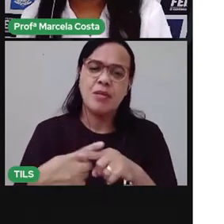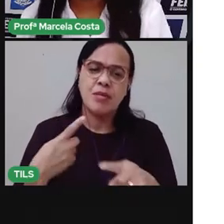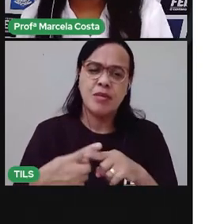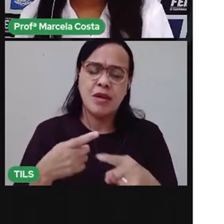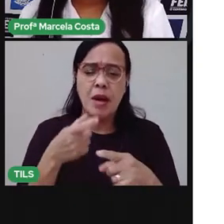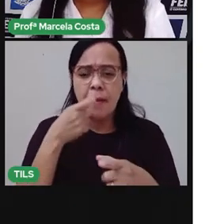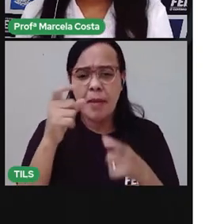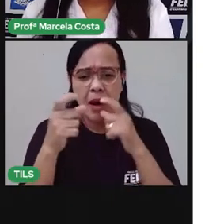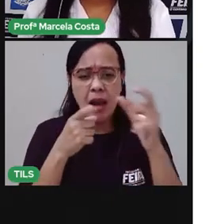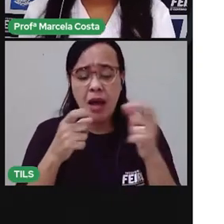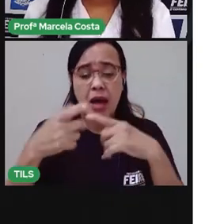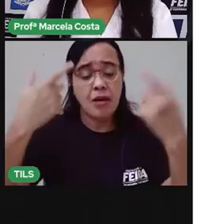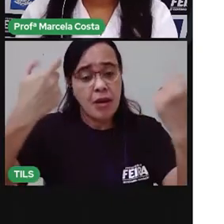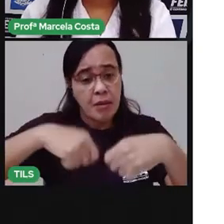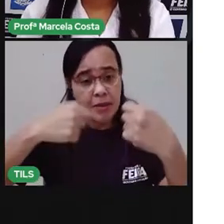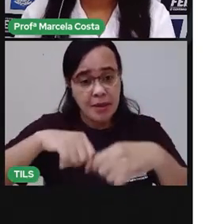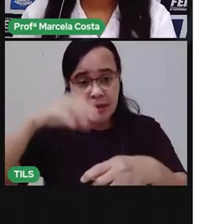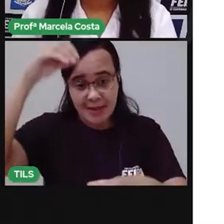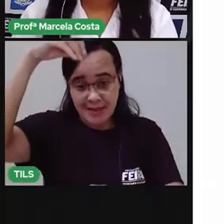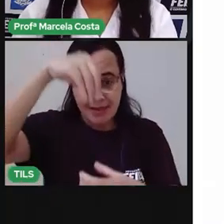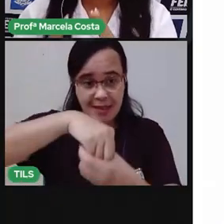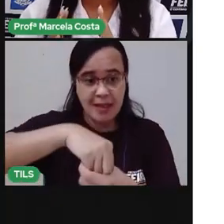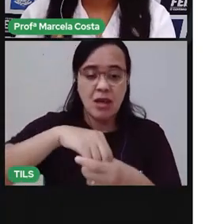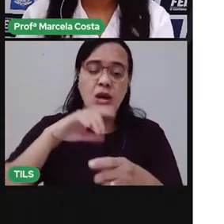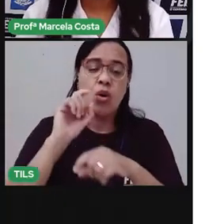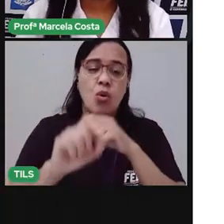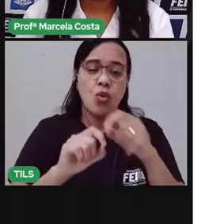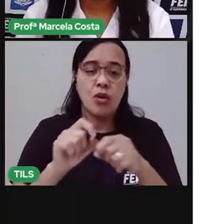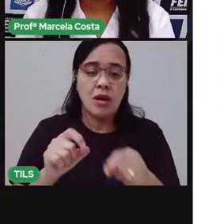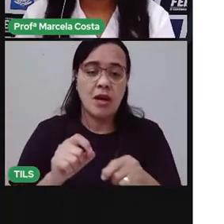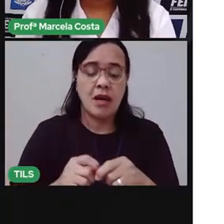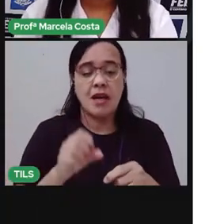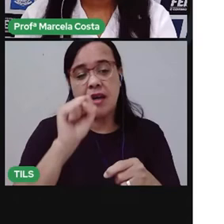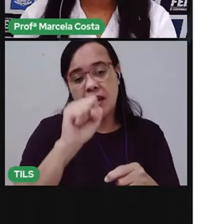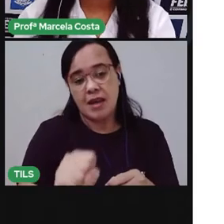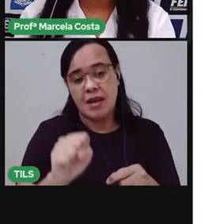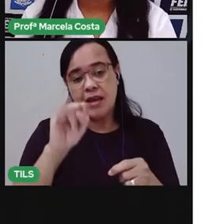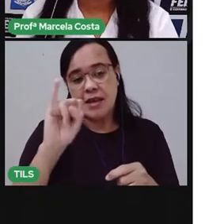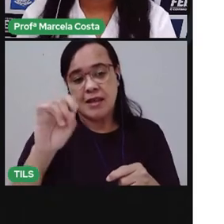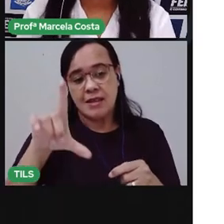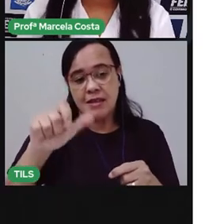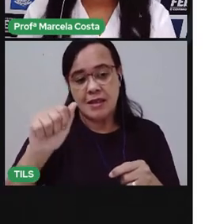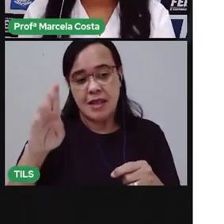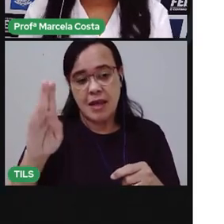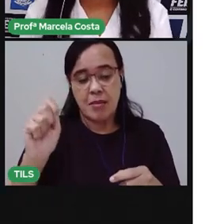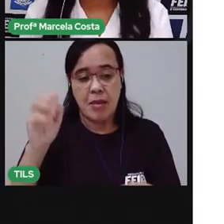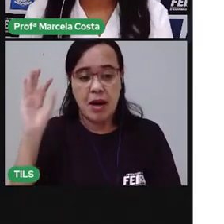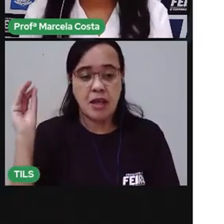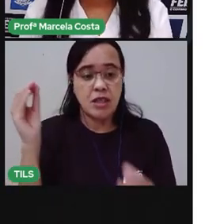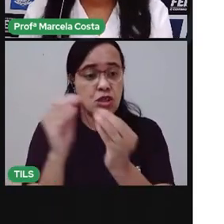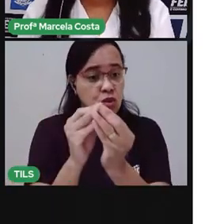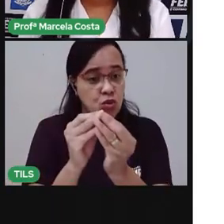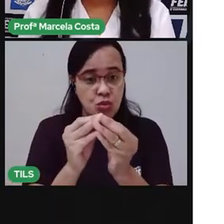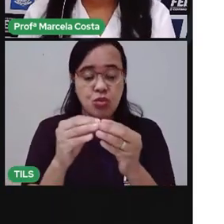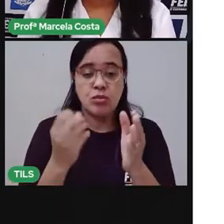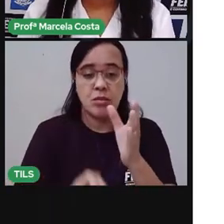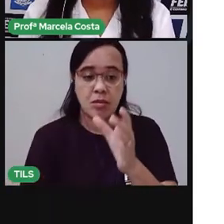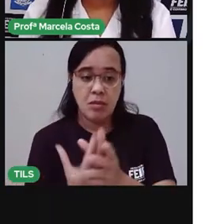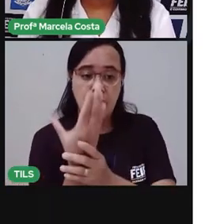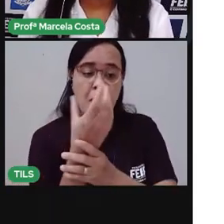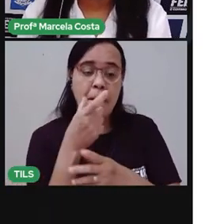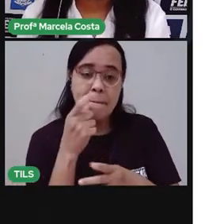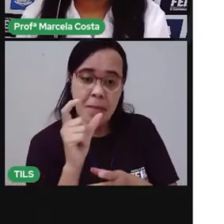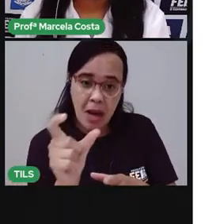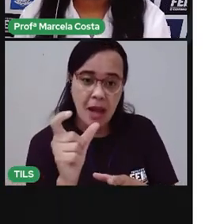letras. E essas letras juntas formam sílabas. E juntas formam palavras. Vamos ver